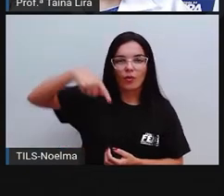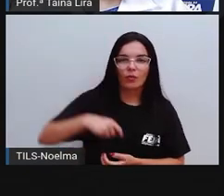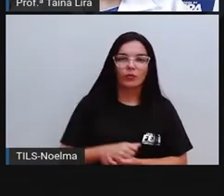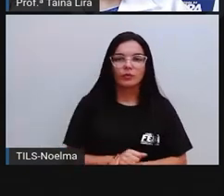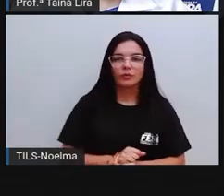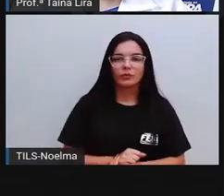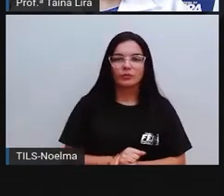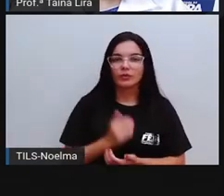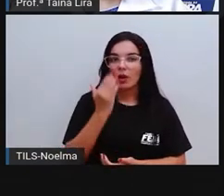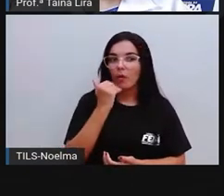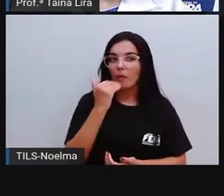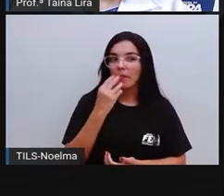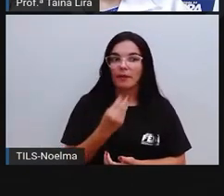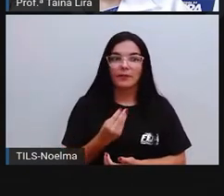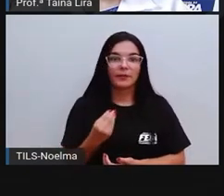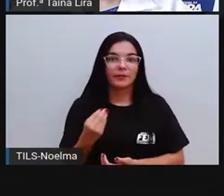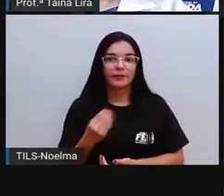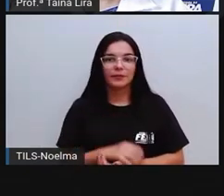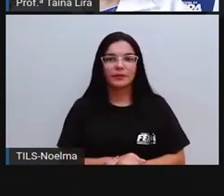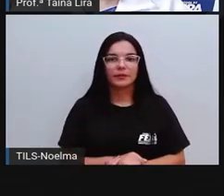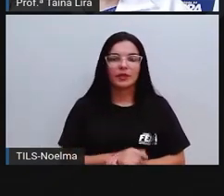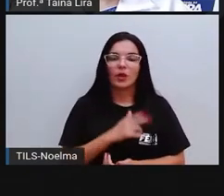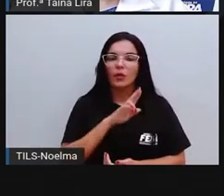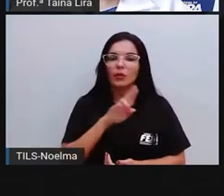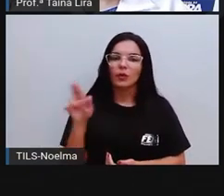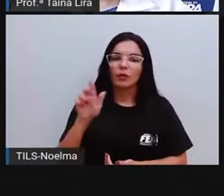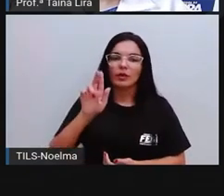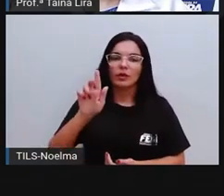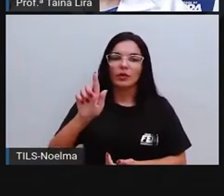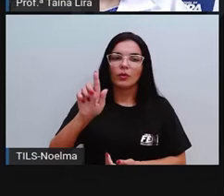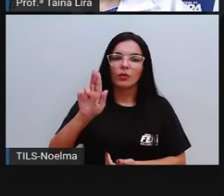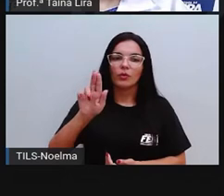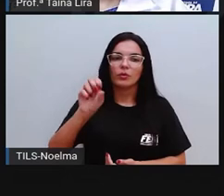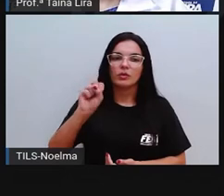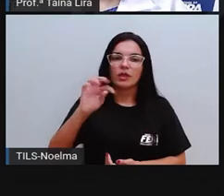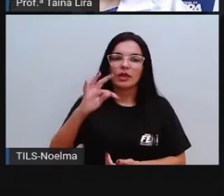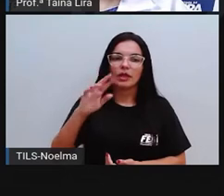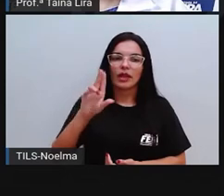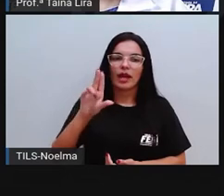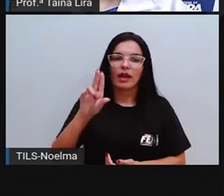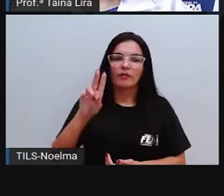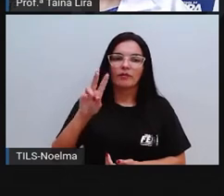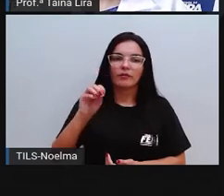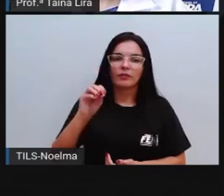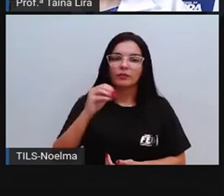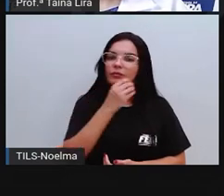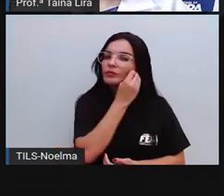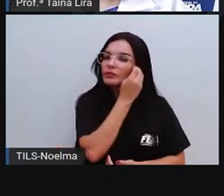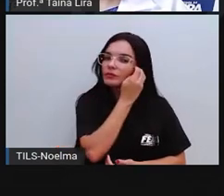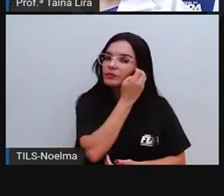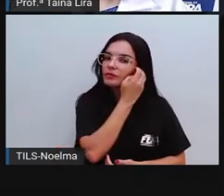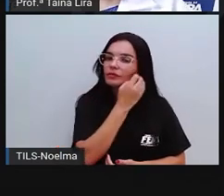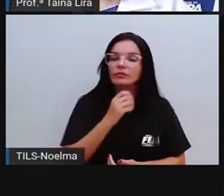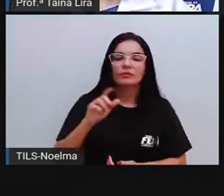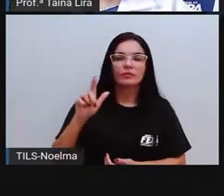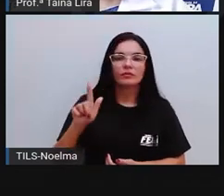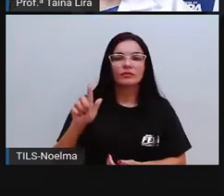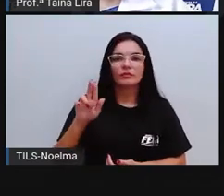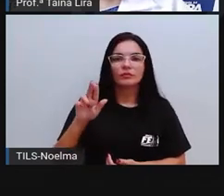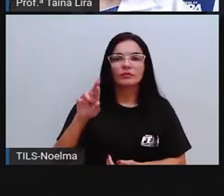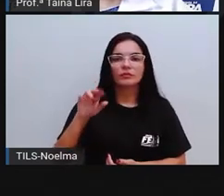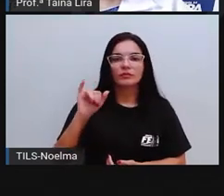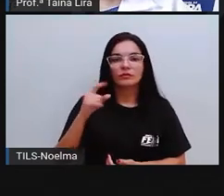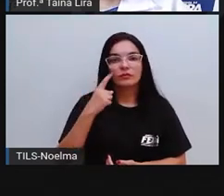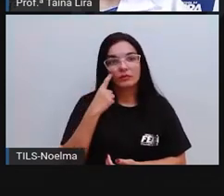GULA, GUSTAVO, GURI, certo? Então,